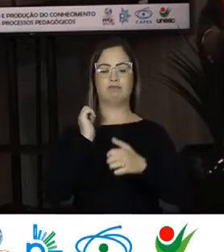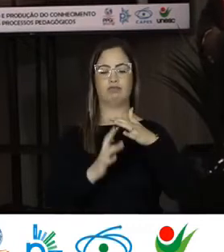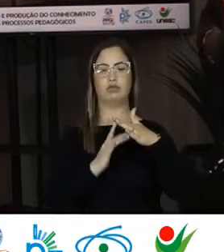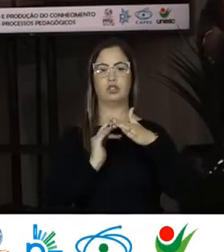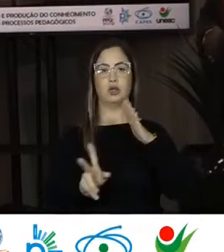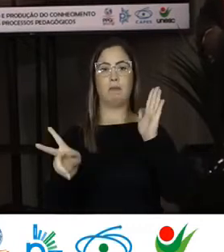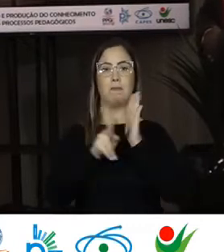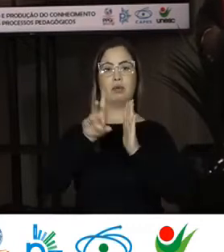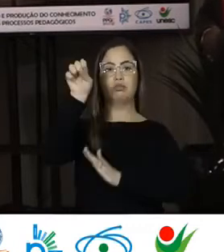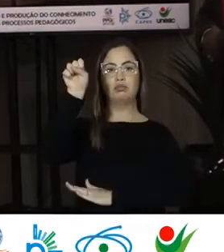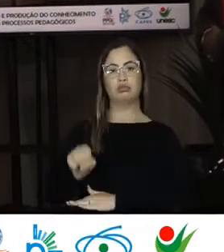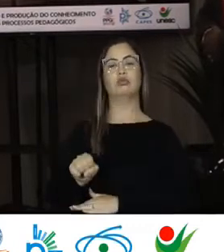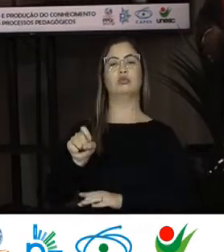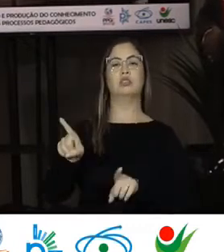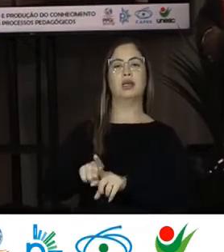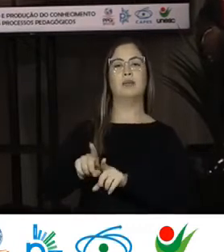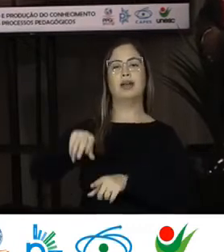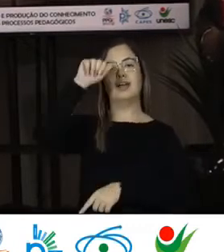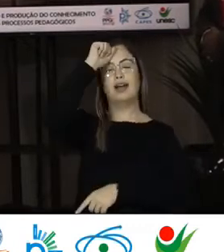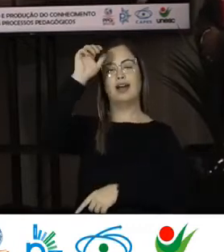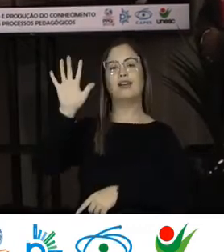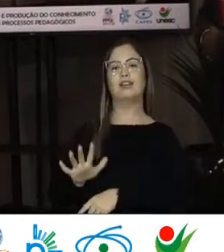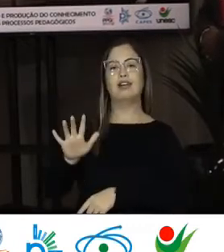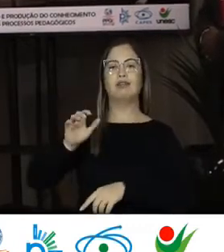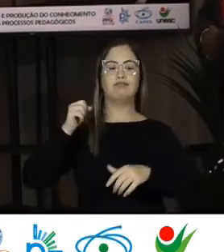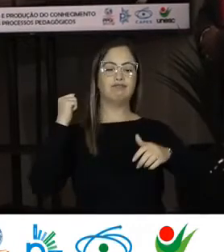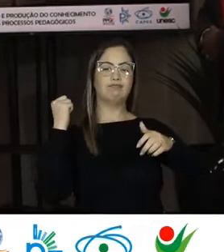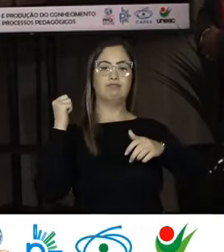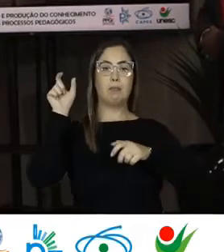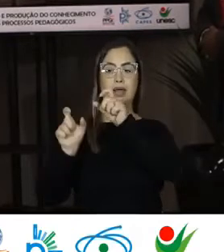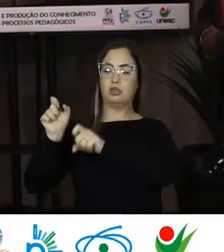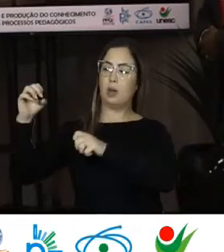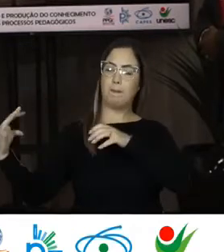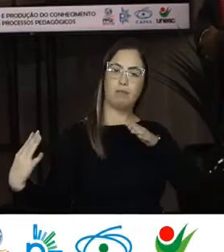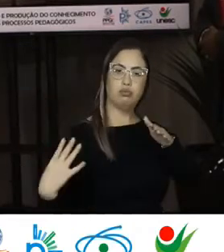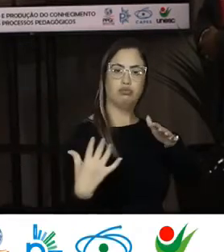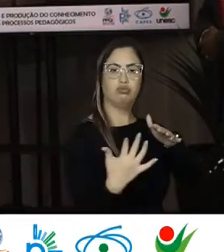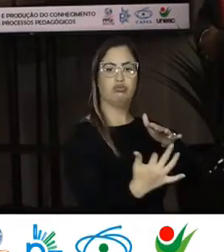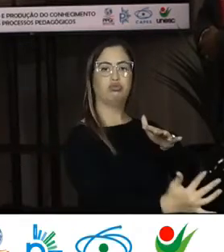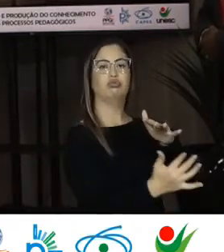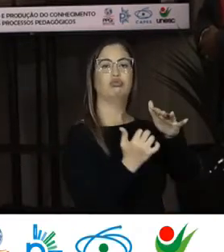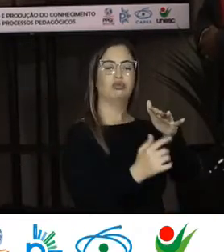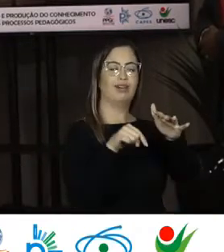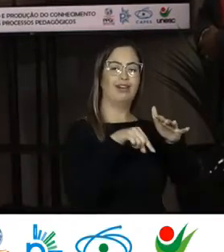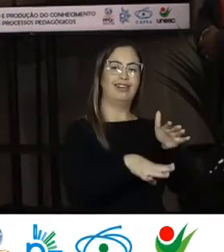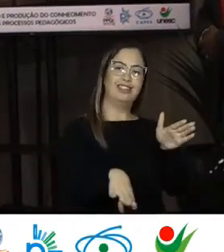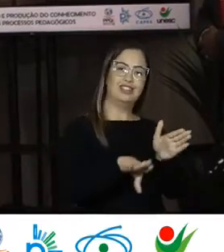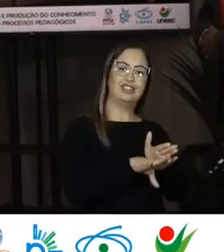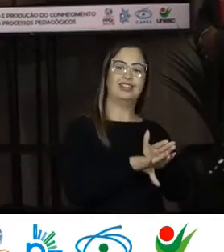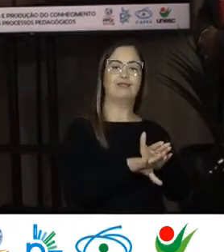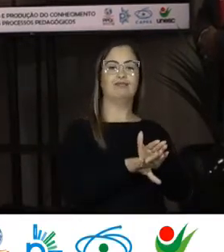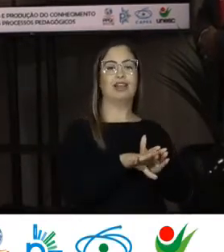E por exemplo De africanos Para alguns lugares Você vai ver Que muitas vezes Aquela migração Em algumas cidades